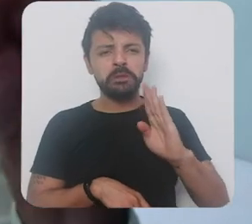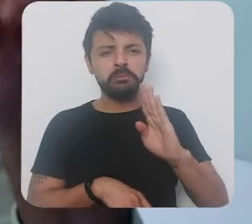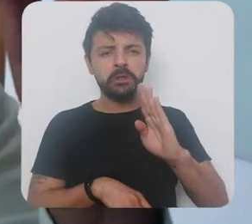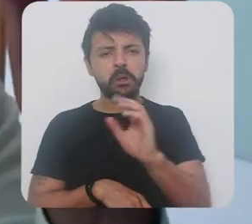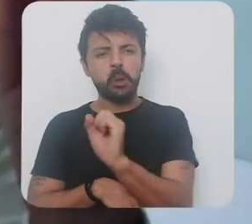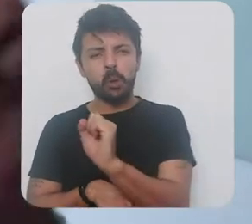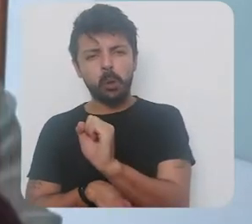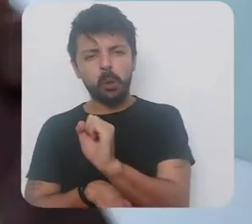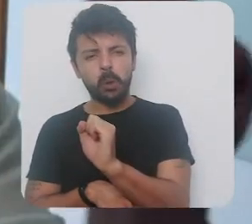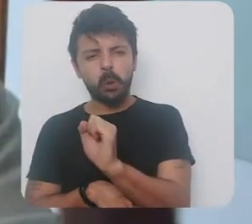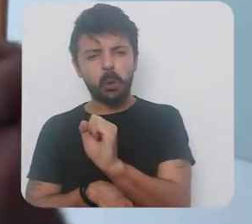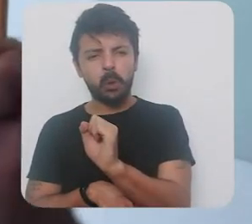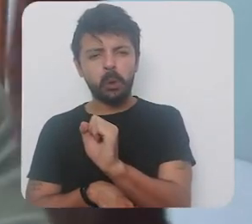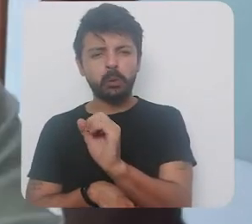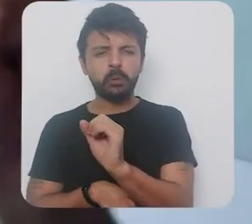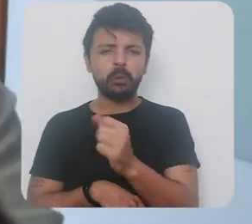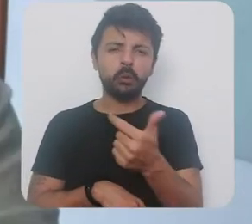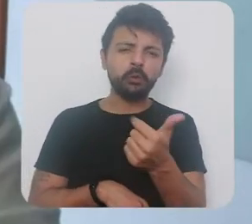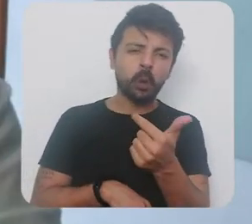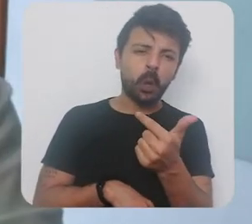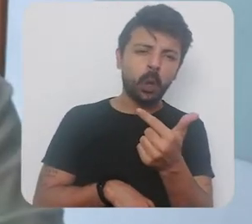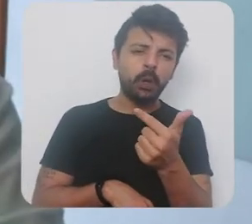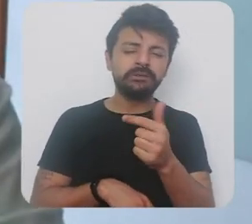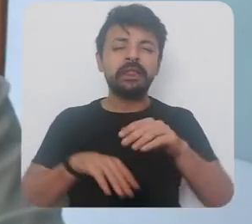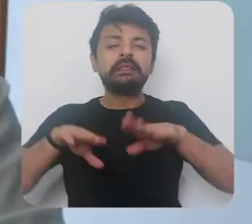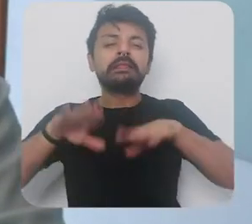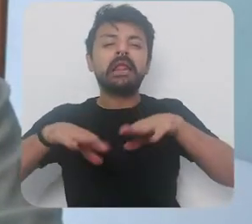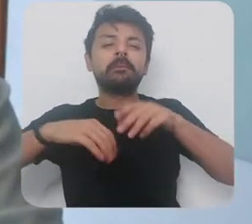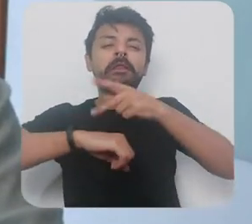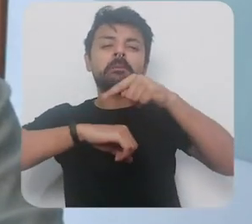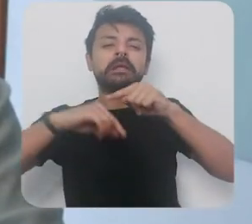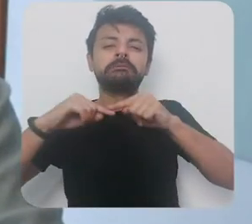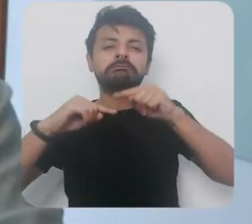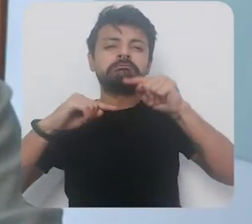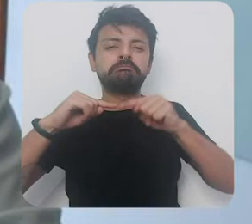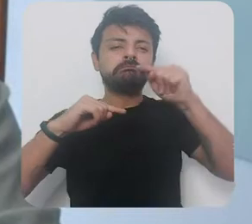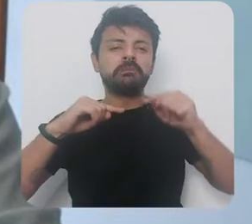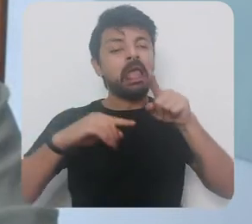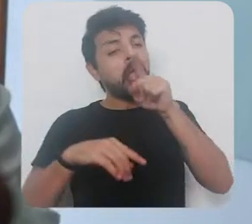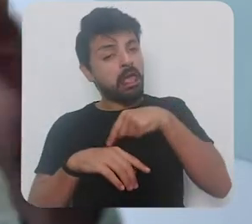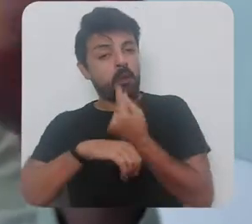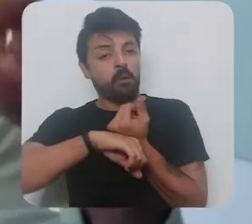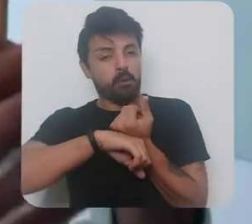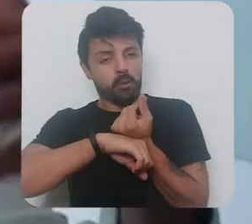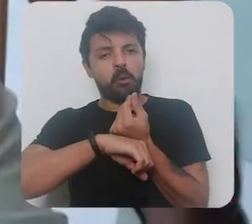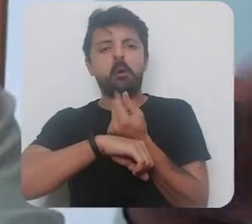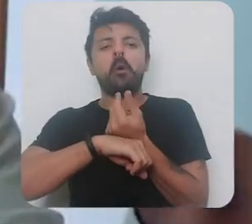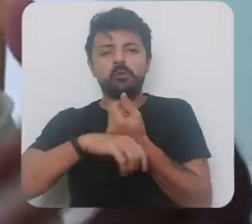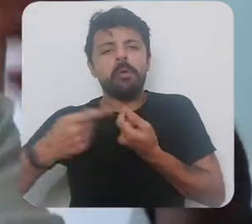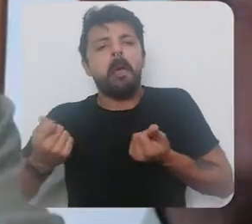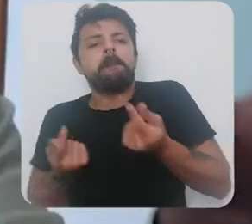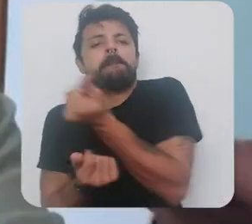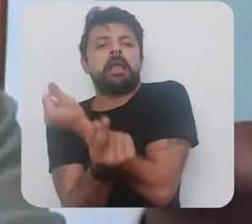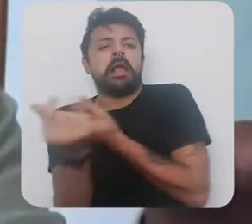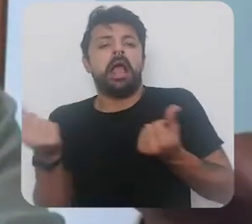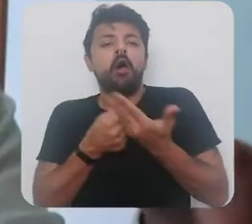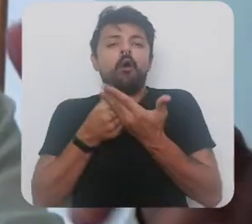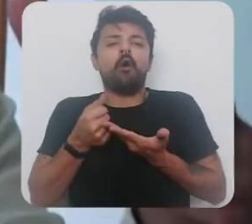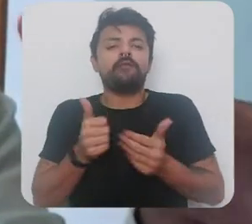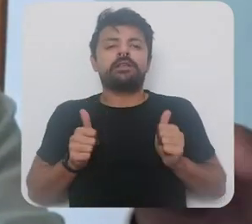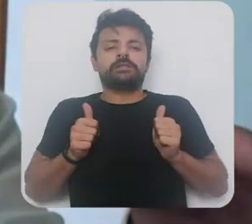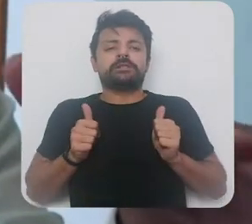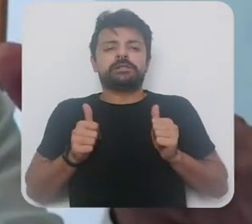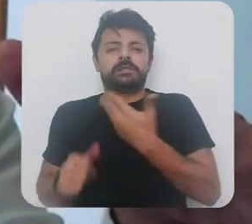12 13 dependendo do país então era uma economia eminentemente uma economia de mercado sem muita intervenção